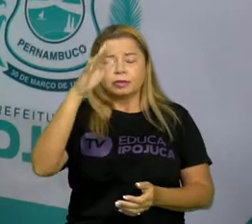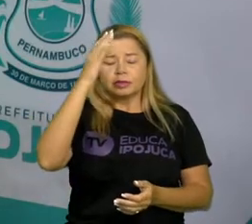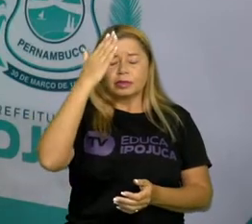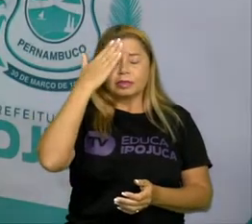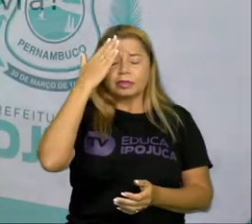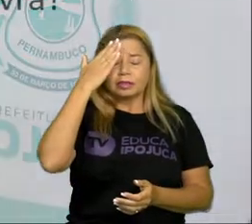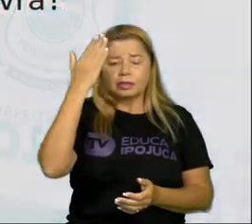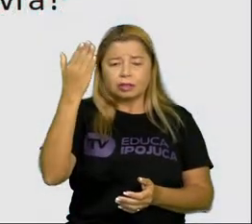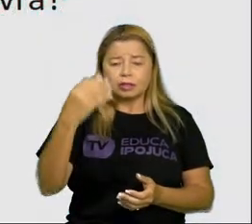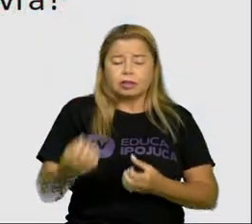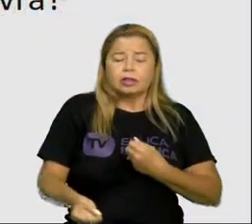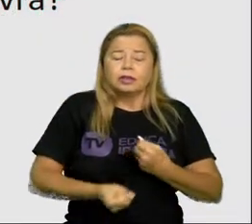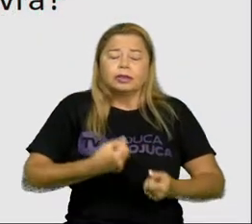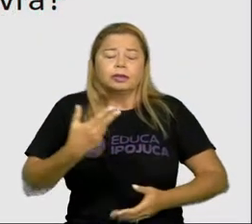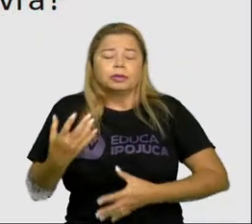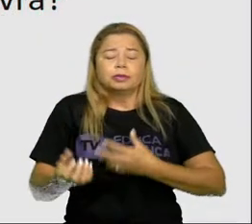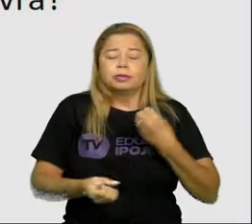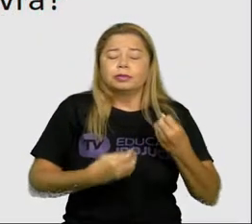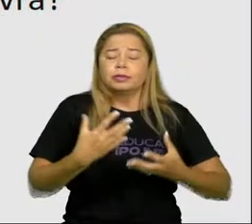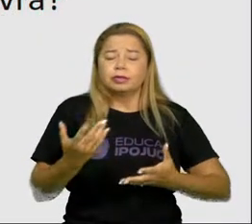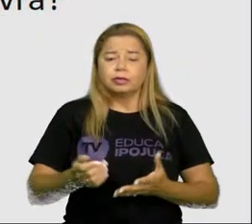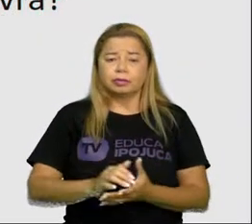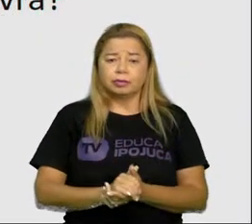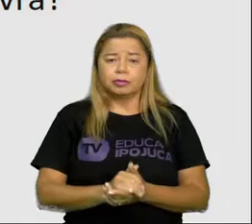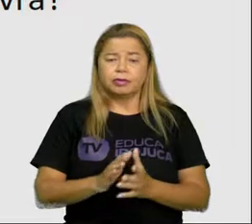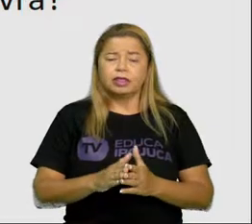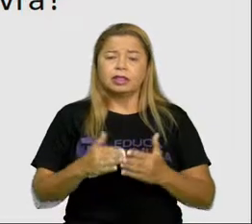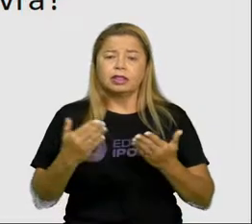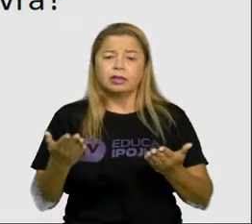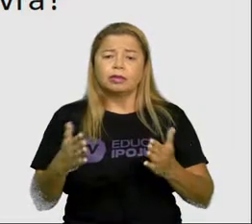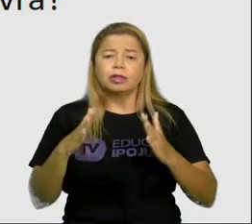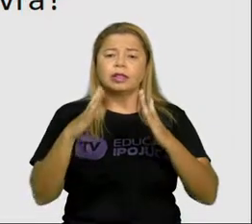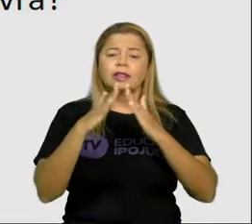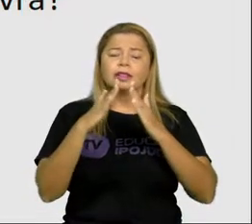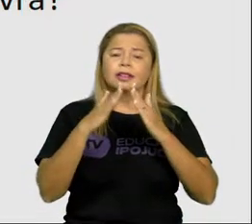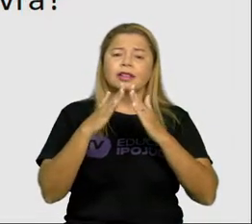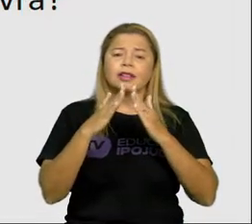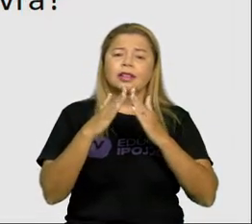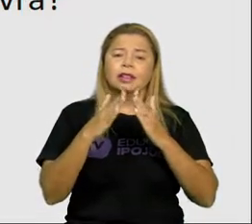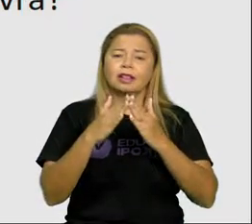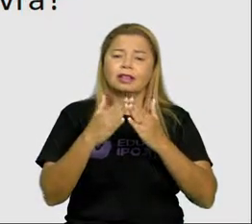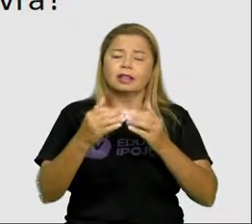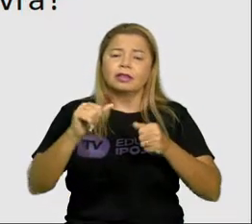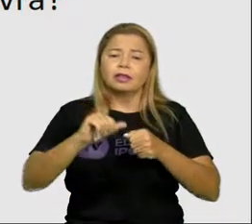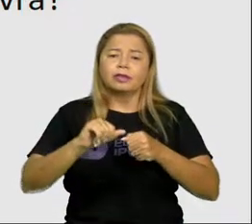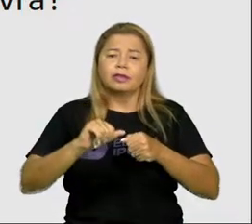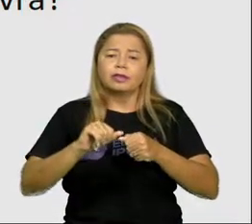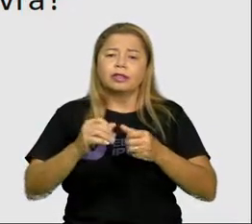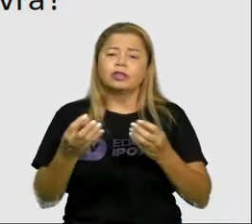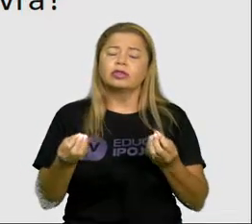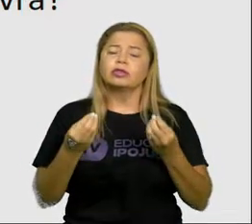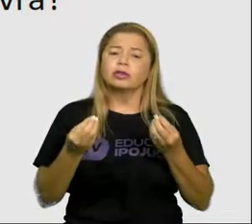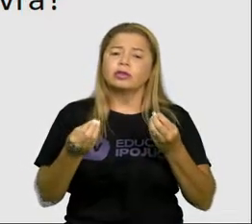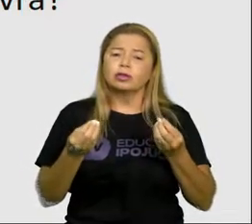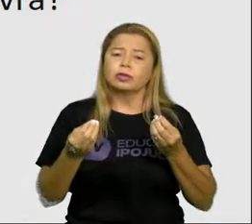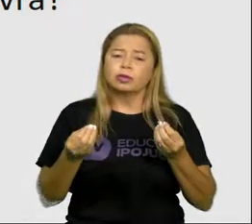Como as casas são feitas geralmente? Como eu perguntei lá na frente. Elas têm que ter